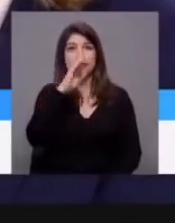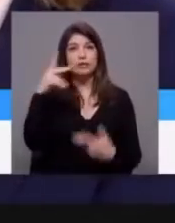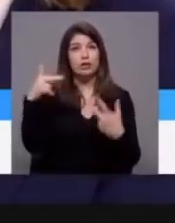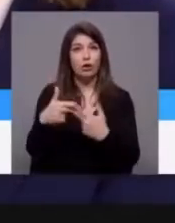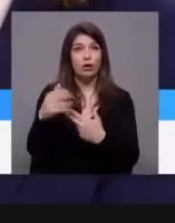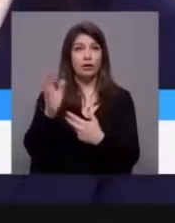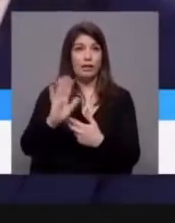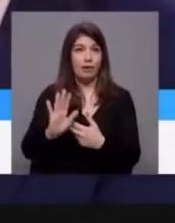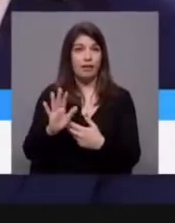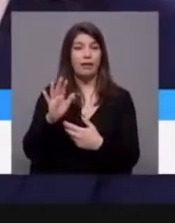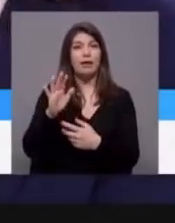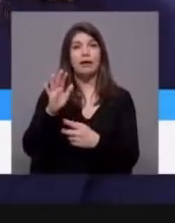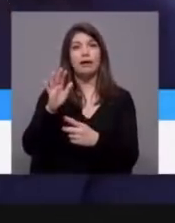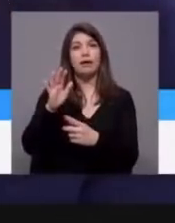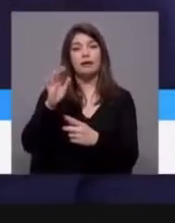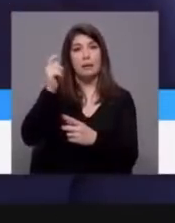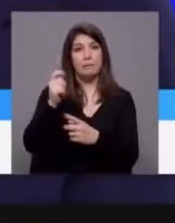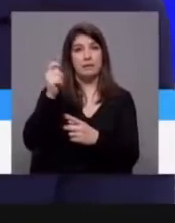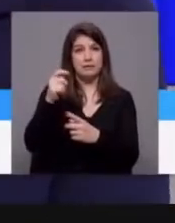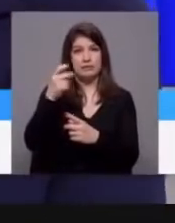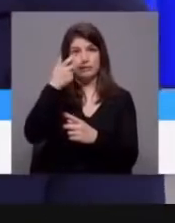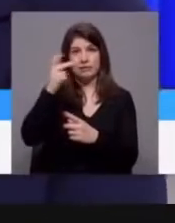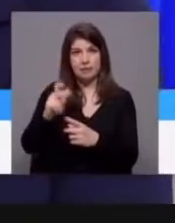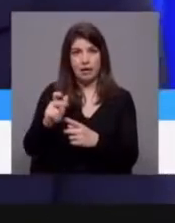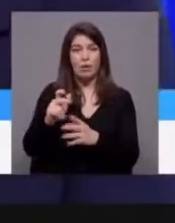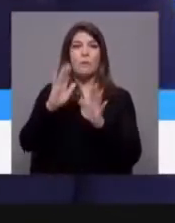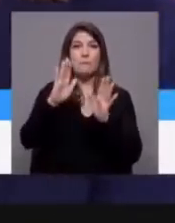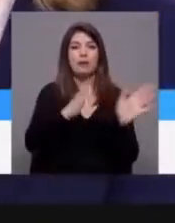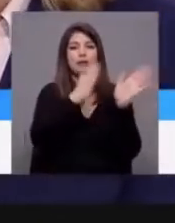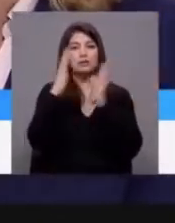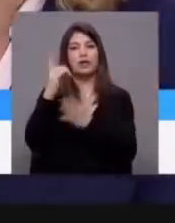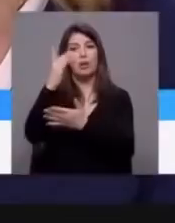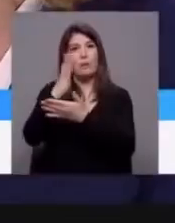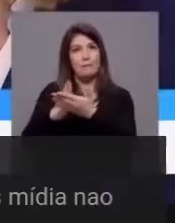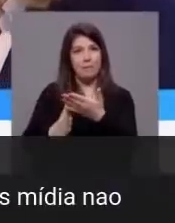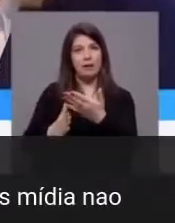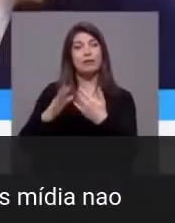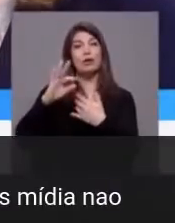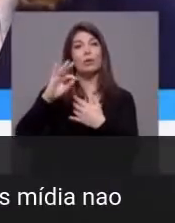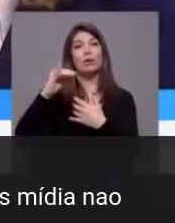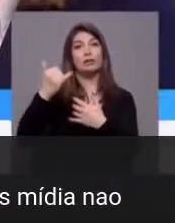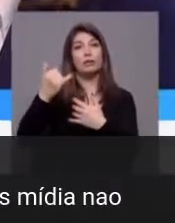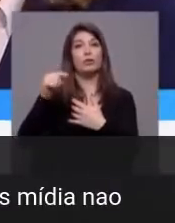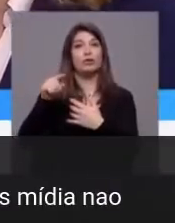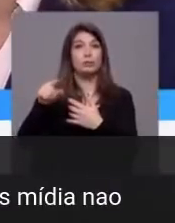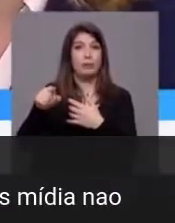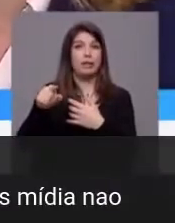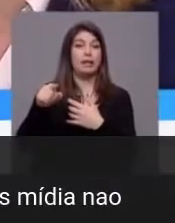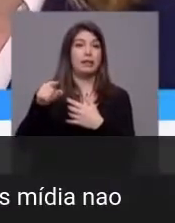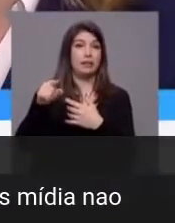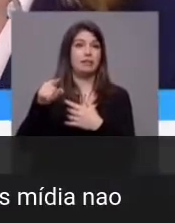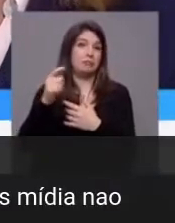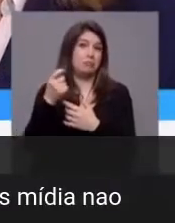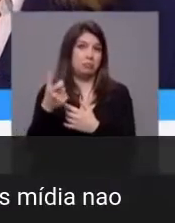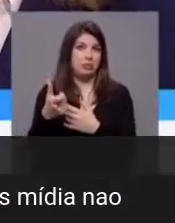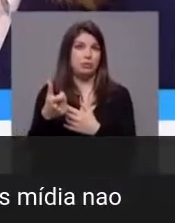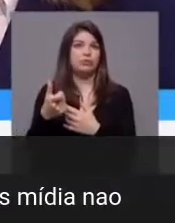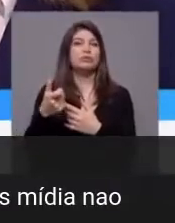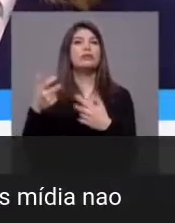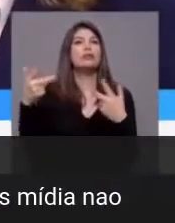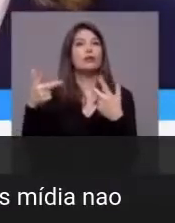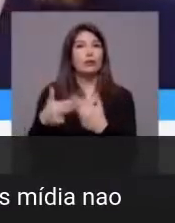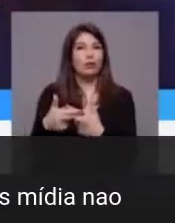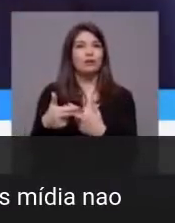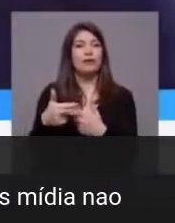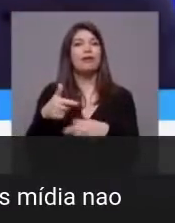este corte nas pensões. Para além disso, há uma parte de pensionistas, 42 mil, mais uma vez um número reduzido, que têm este corte desde